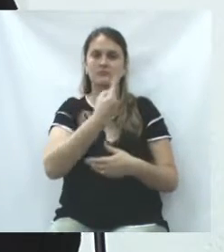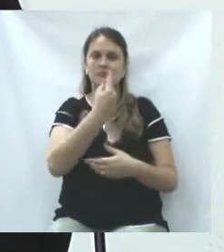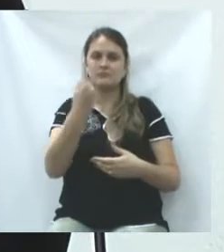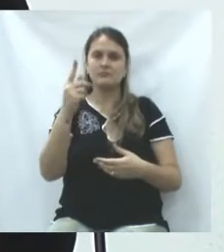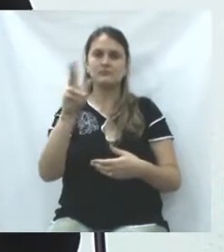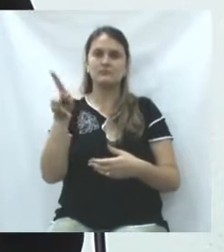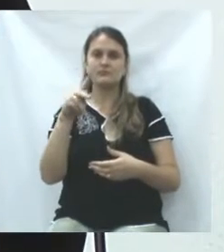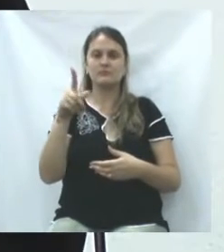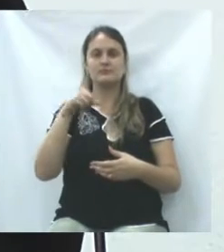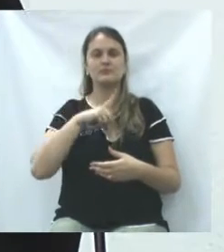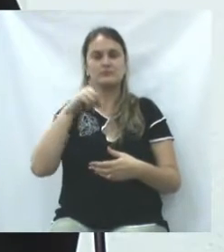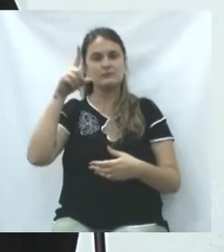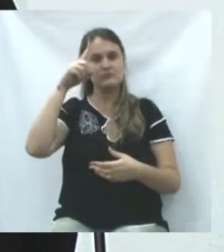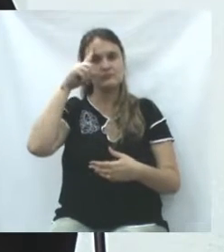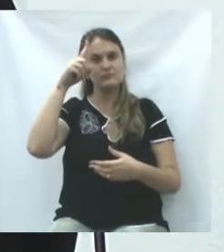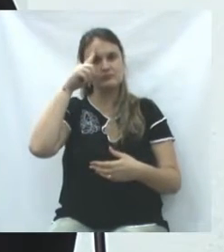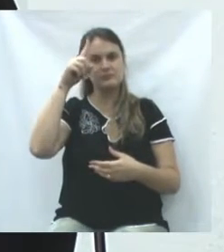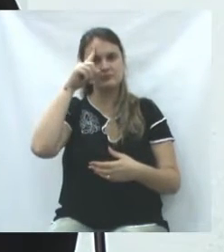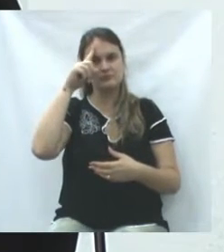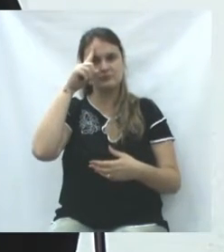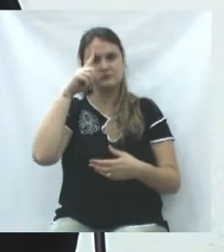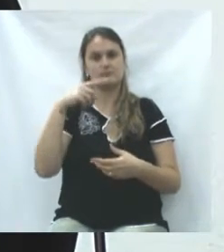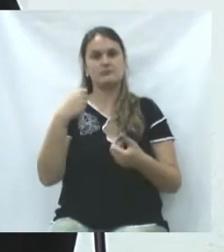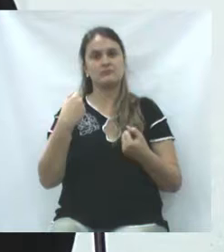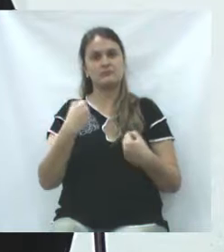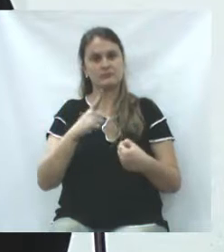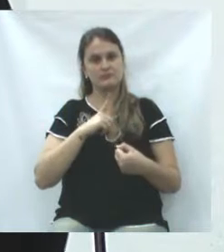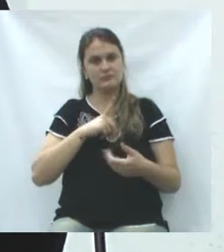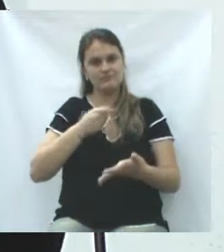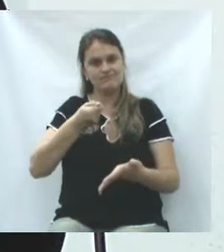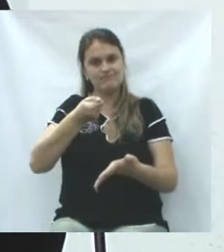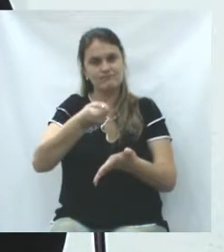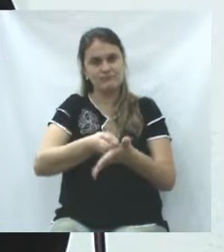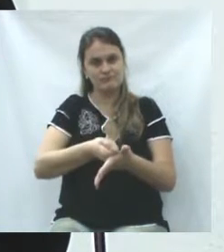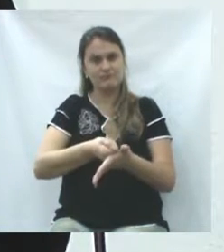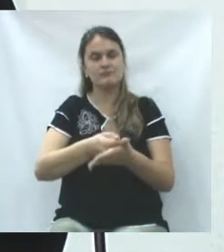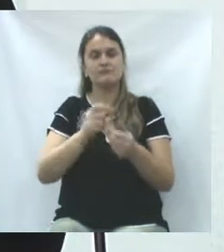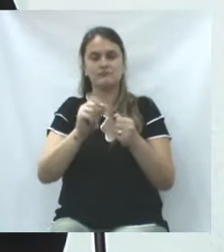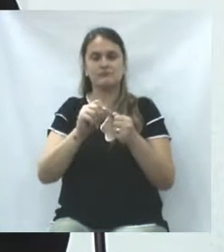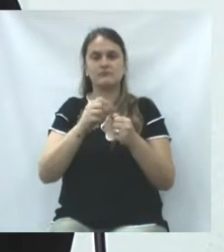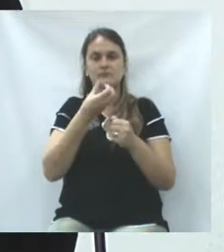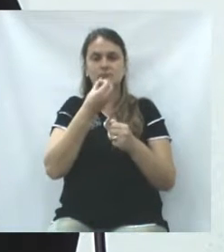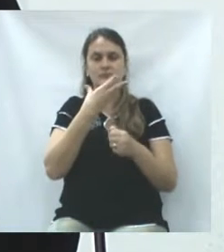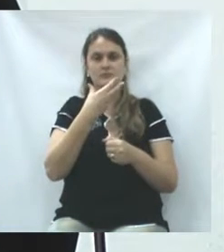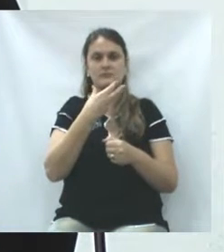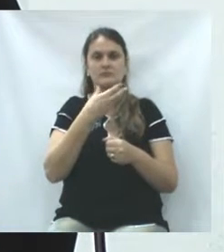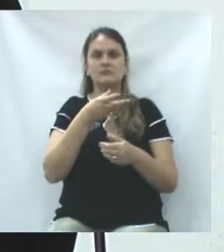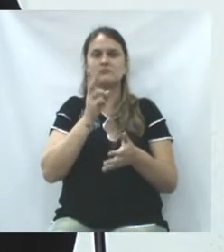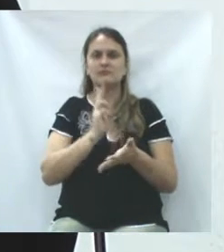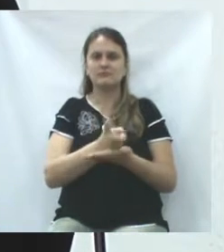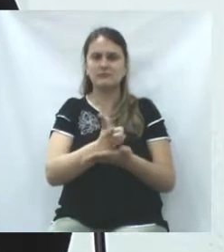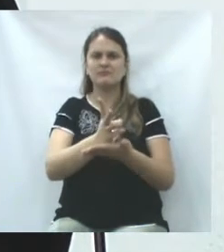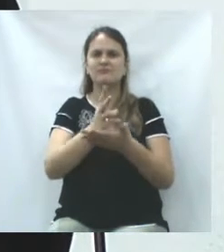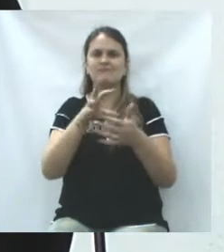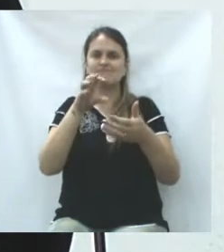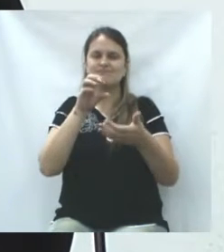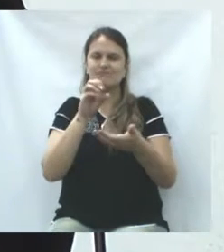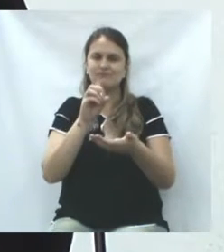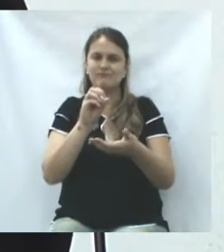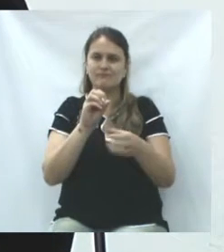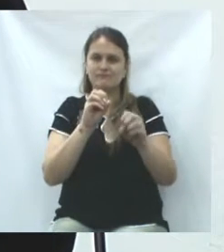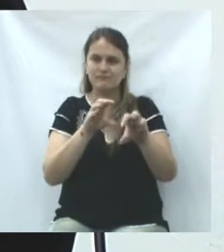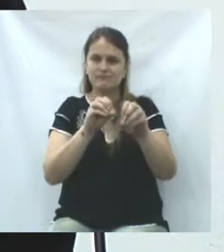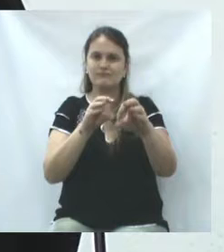isto que cada professor tem no dia a dia. Tem a obrigação, e o faz muito bem, de ser luz,